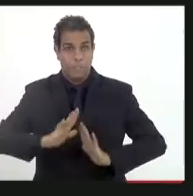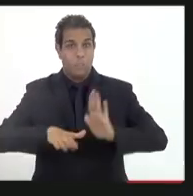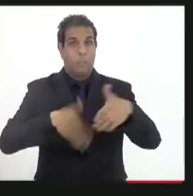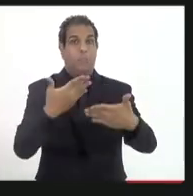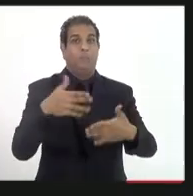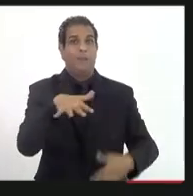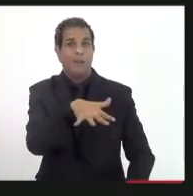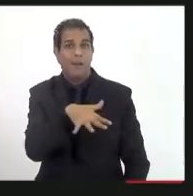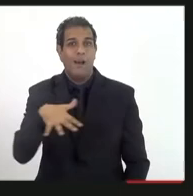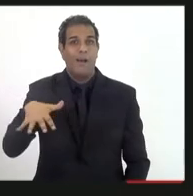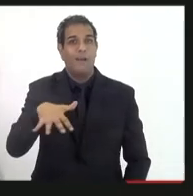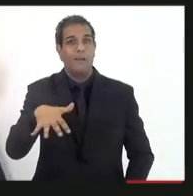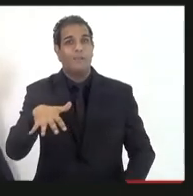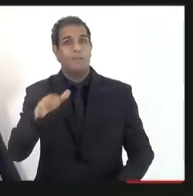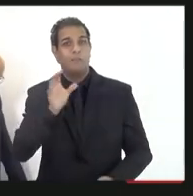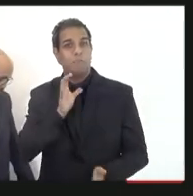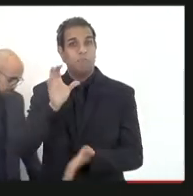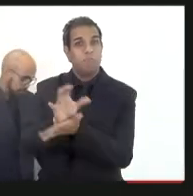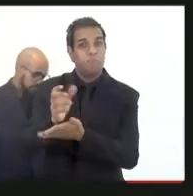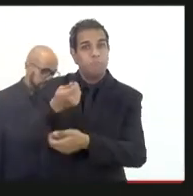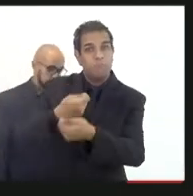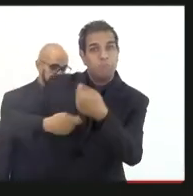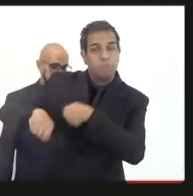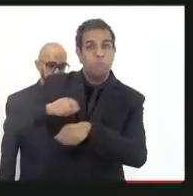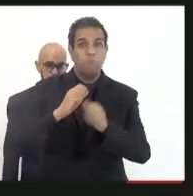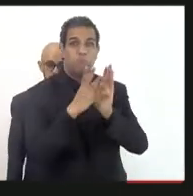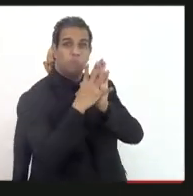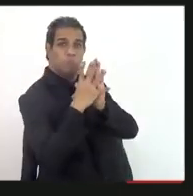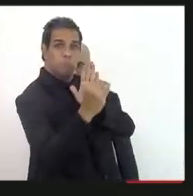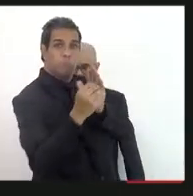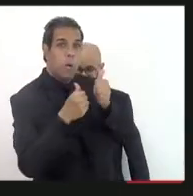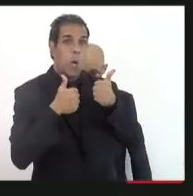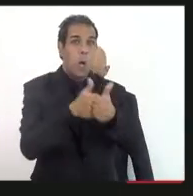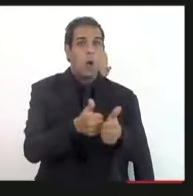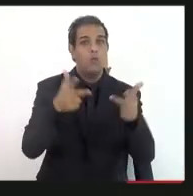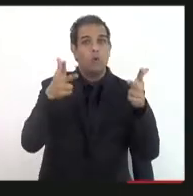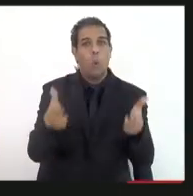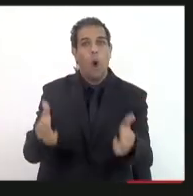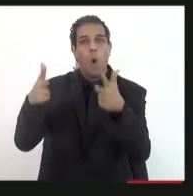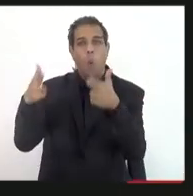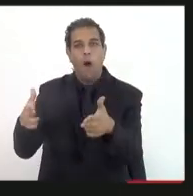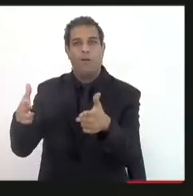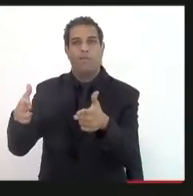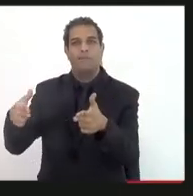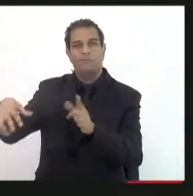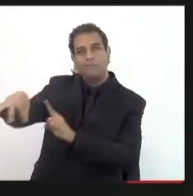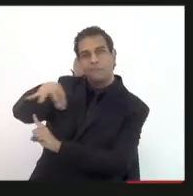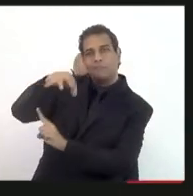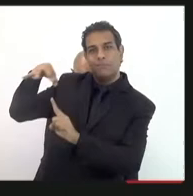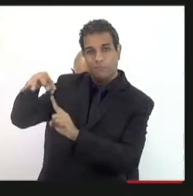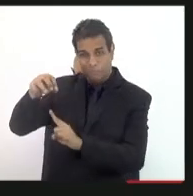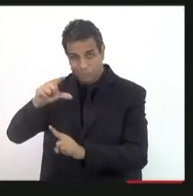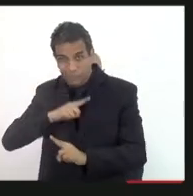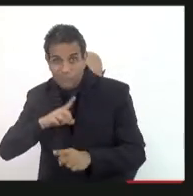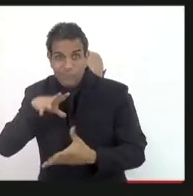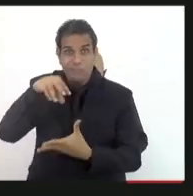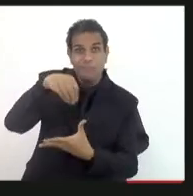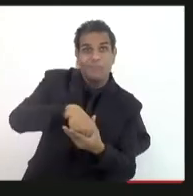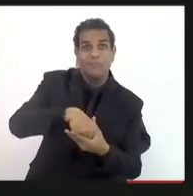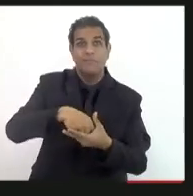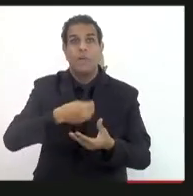econômico, me parece um modelo muito atraente e interessante, que não consta na